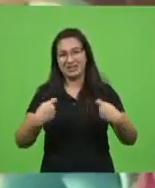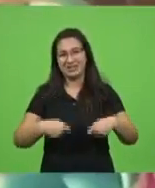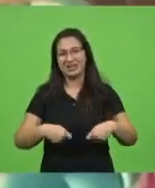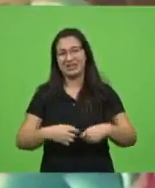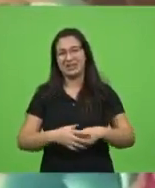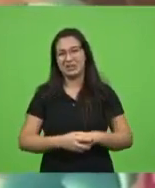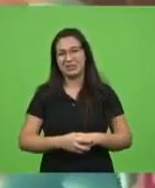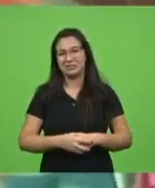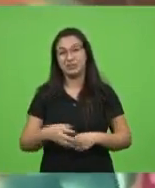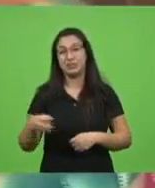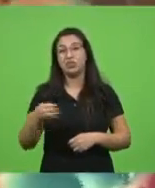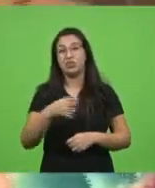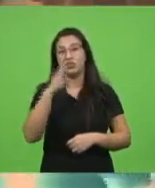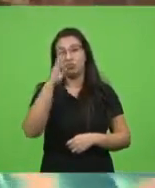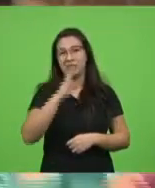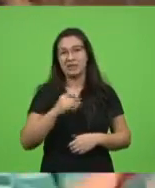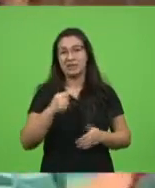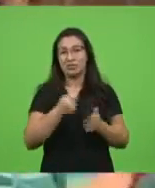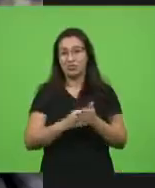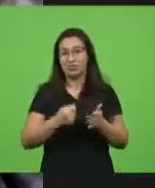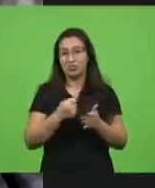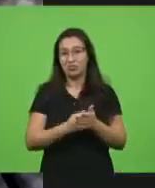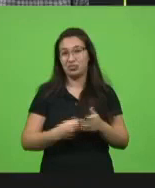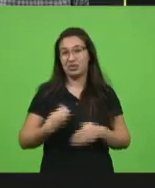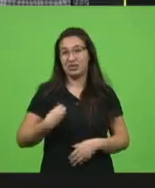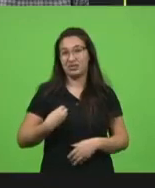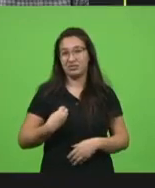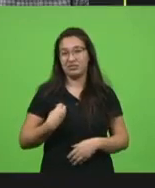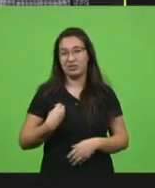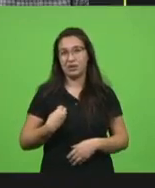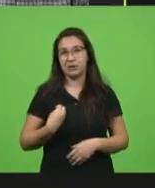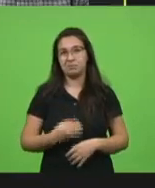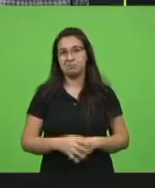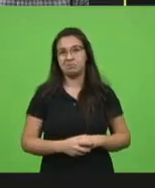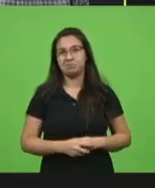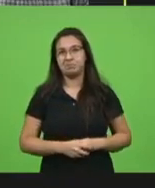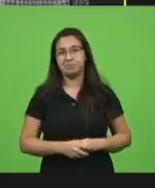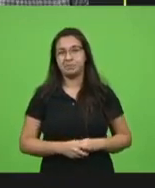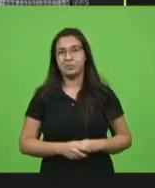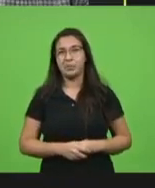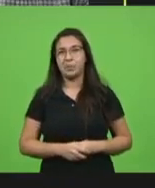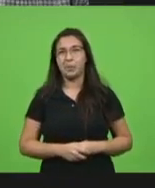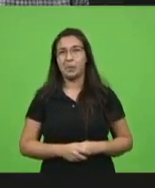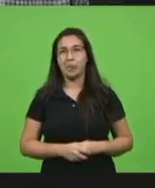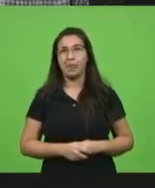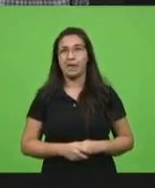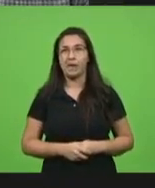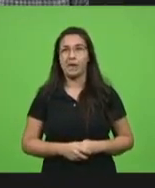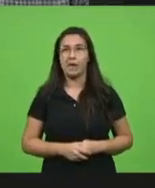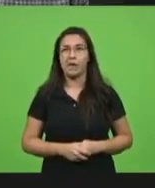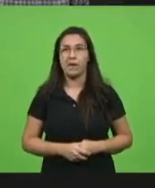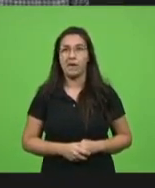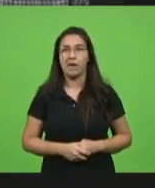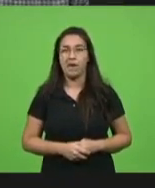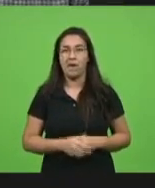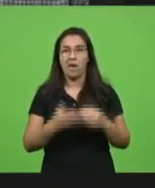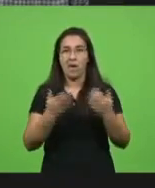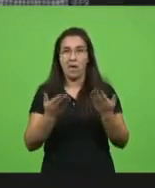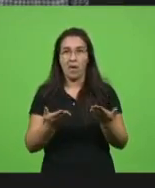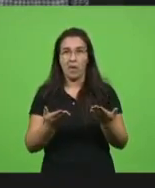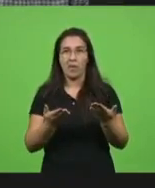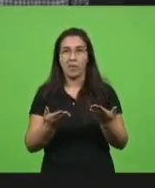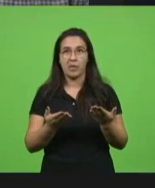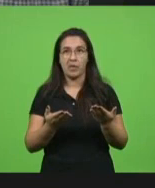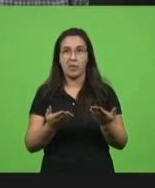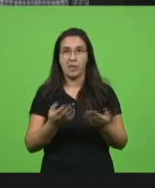e luta pela vida. Muito obrigado. Deputada Ada, senhoras e Oi, deputado senhor Pelson. Tem cinco